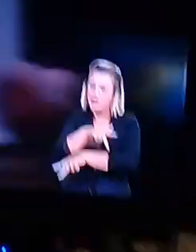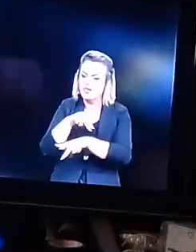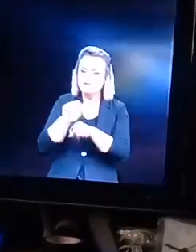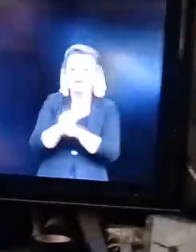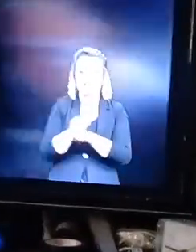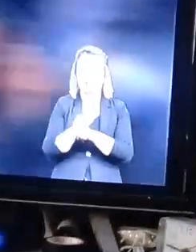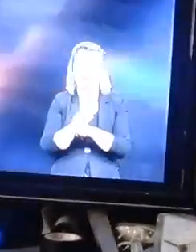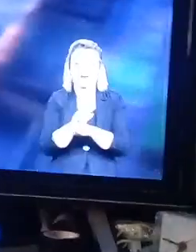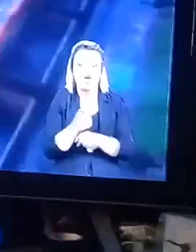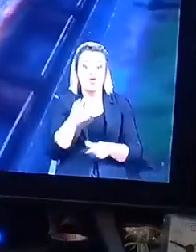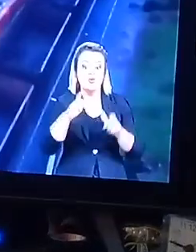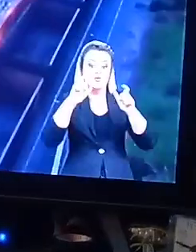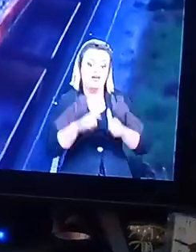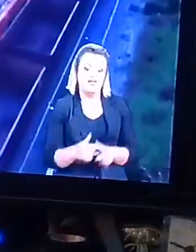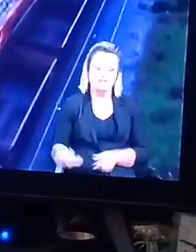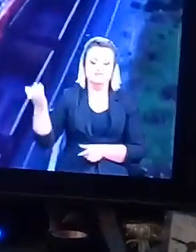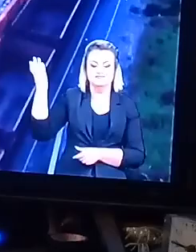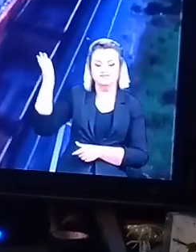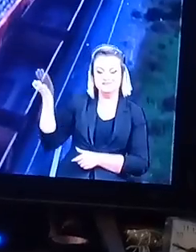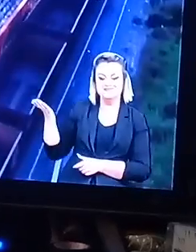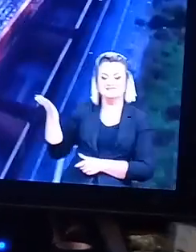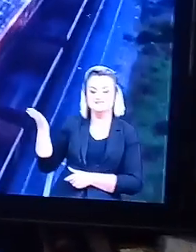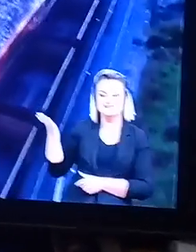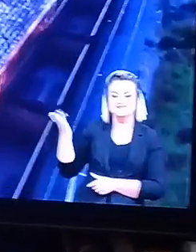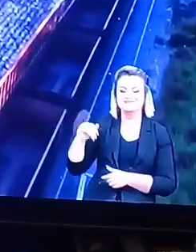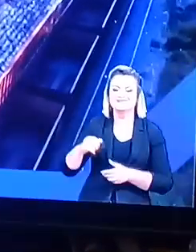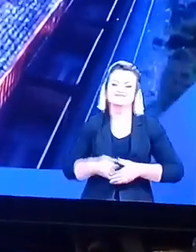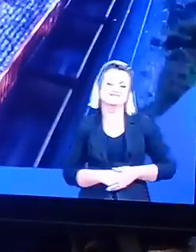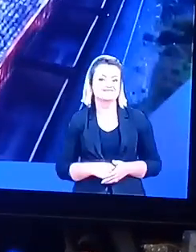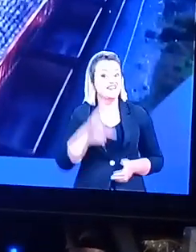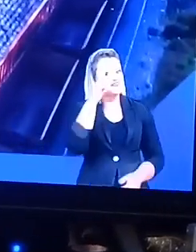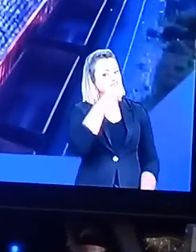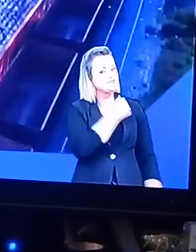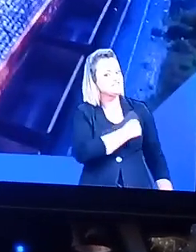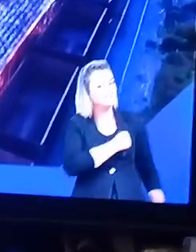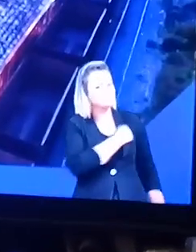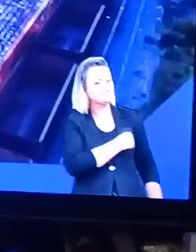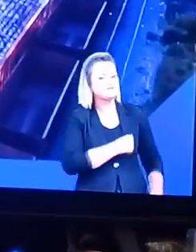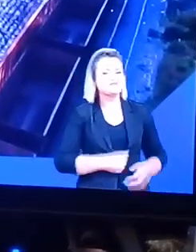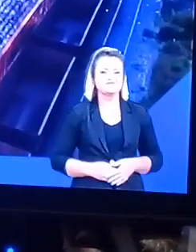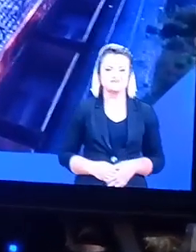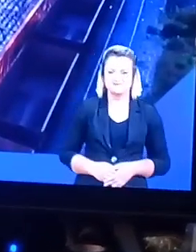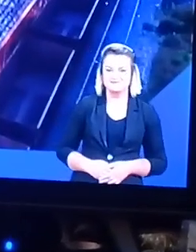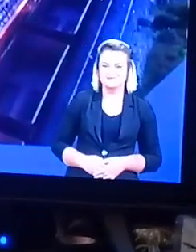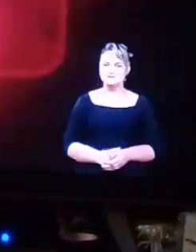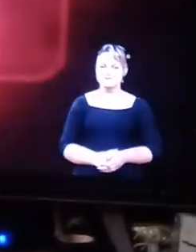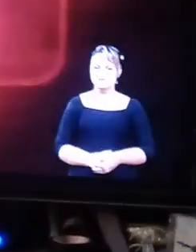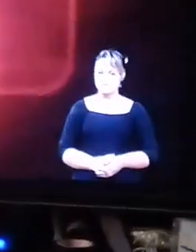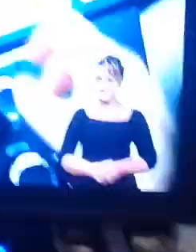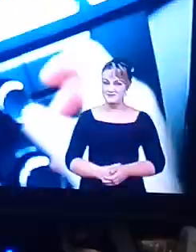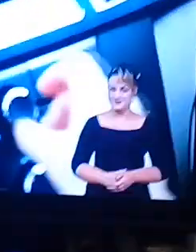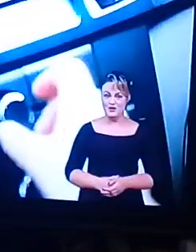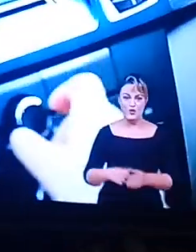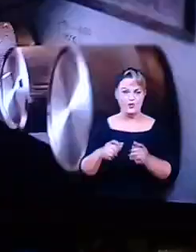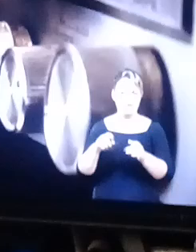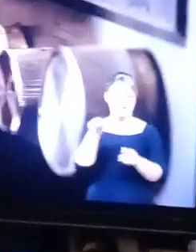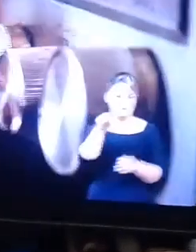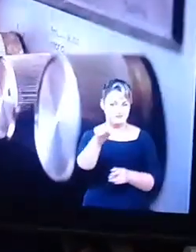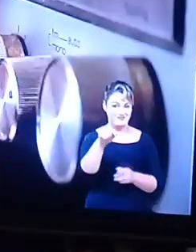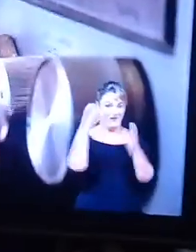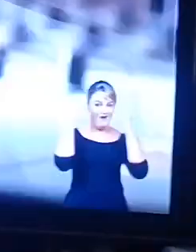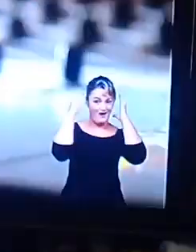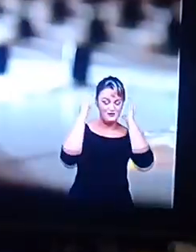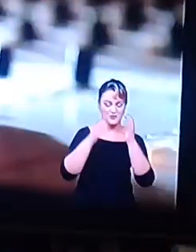Que é um ciclo Mas eu estou aqui Agora Abismado De ver o ciclo Do